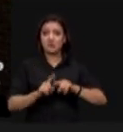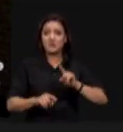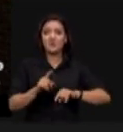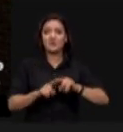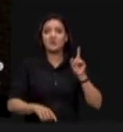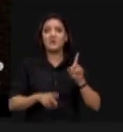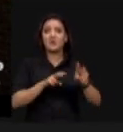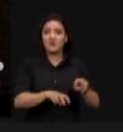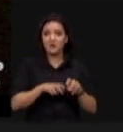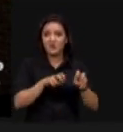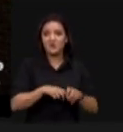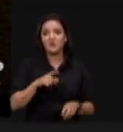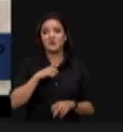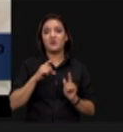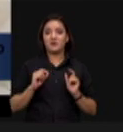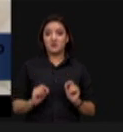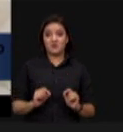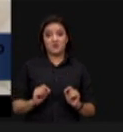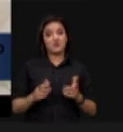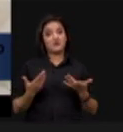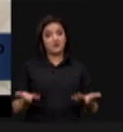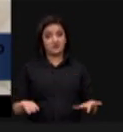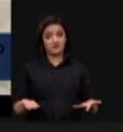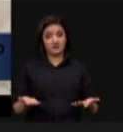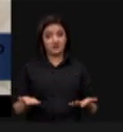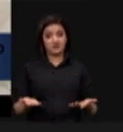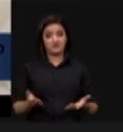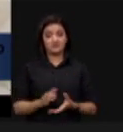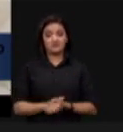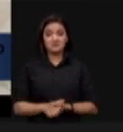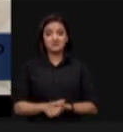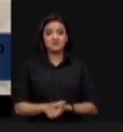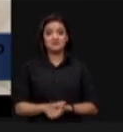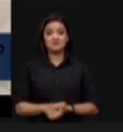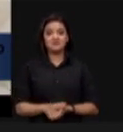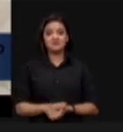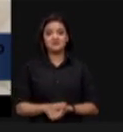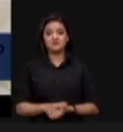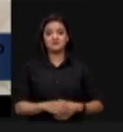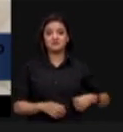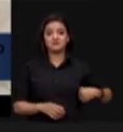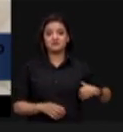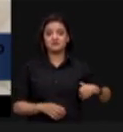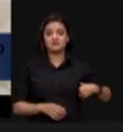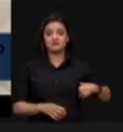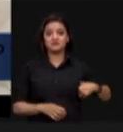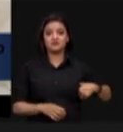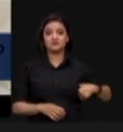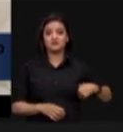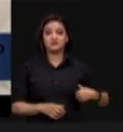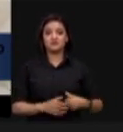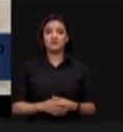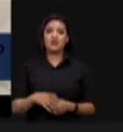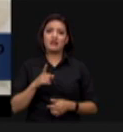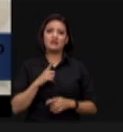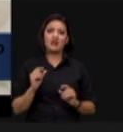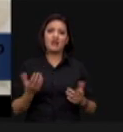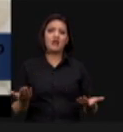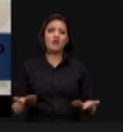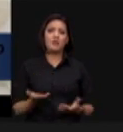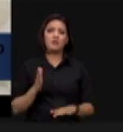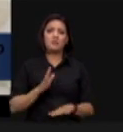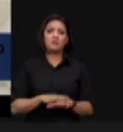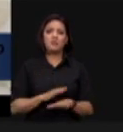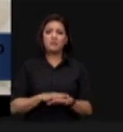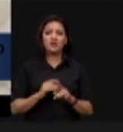do Brasil. Agradeço muito a quem passe os slides. Próximo slide, senhor ministro. Nós estamos no cooperativismo muito claramente